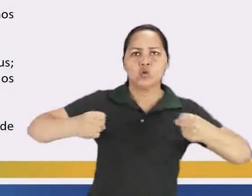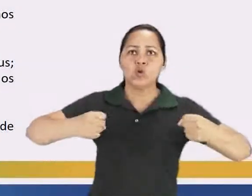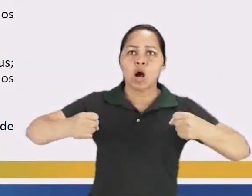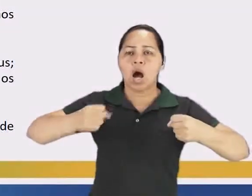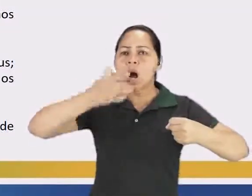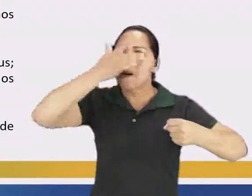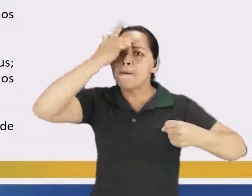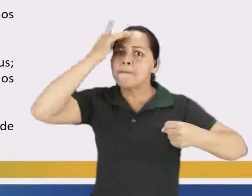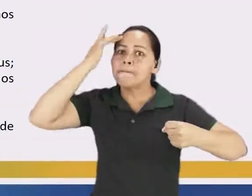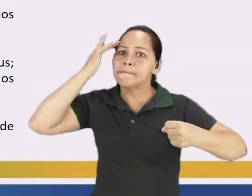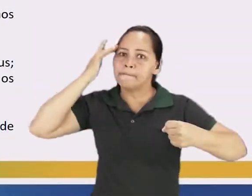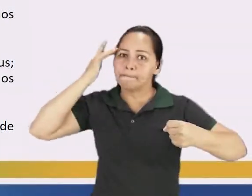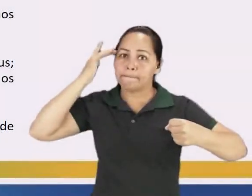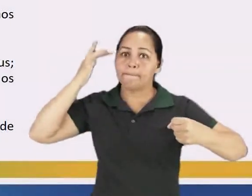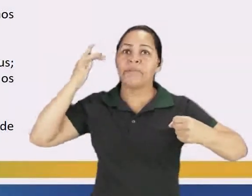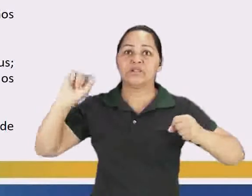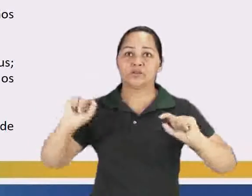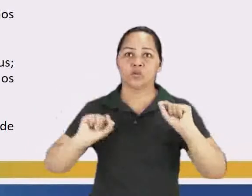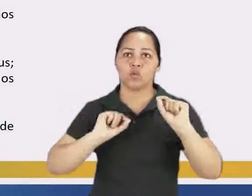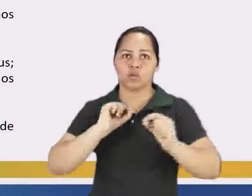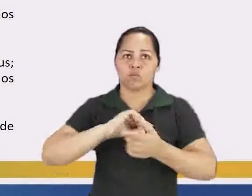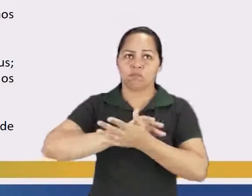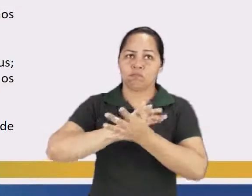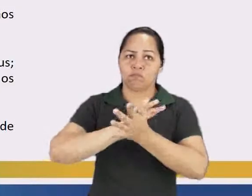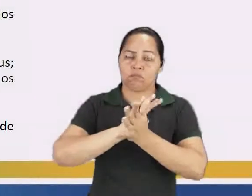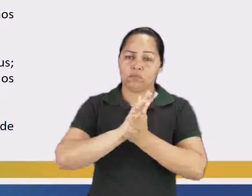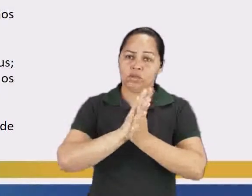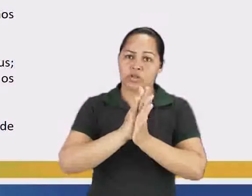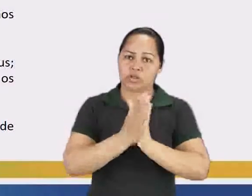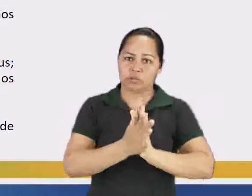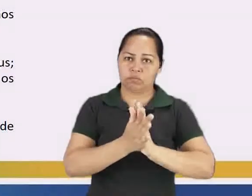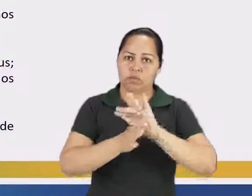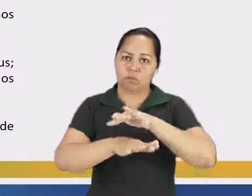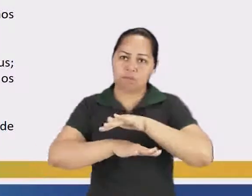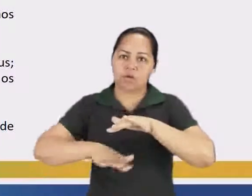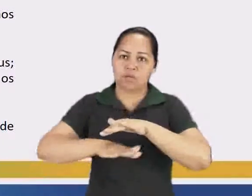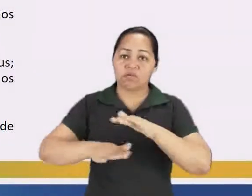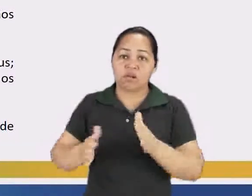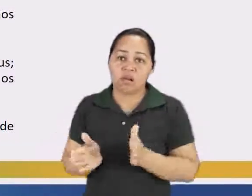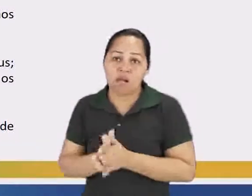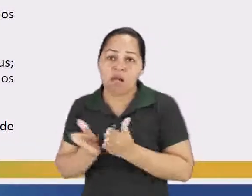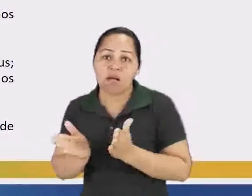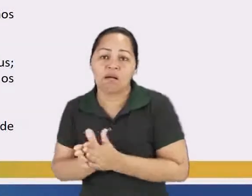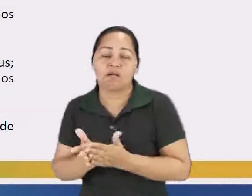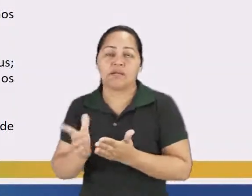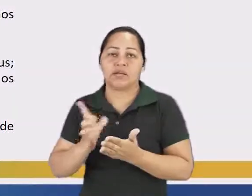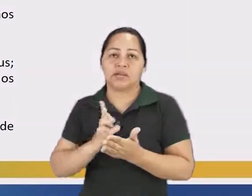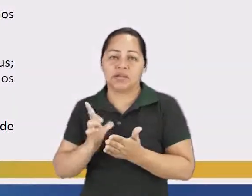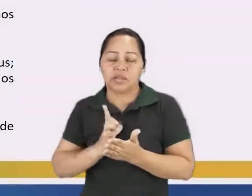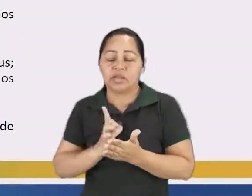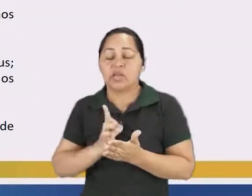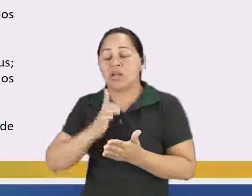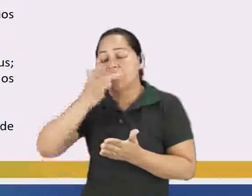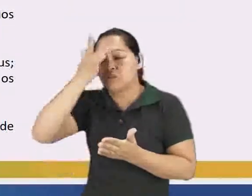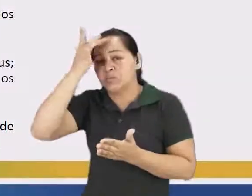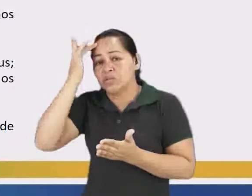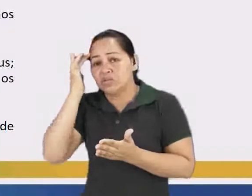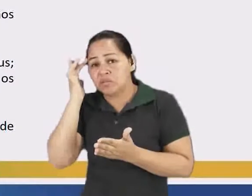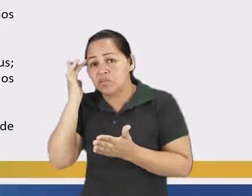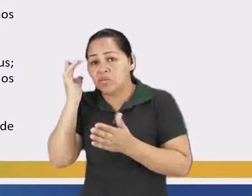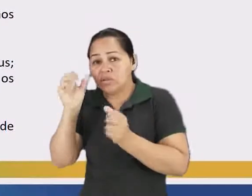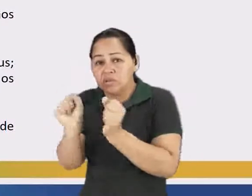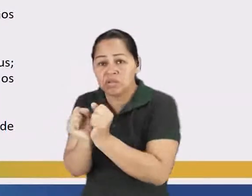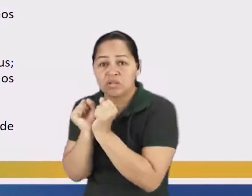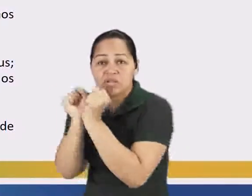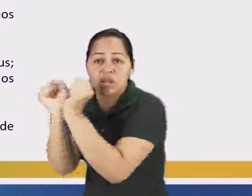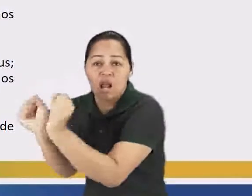si e estes, esmagando as camadas de baixo, compostas de brancos pobres, mestiços e